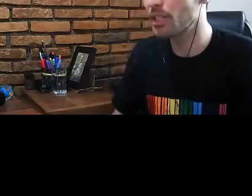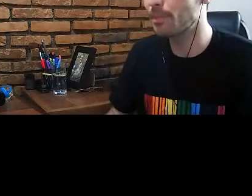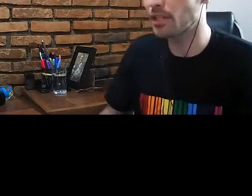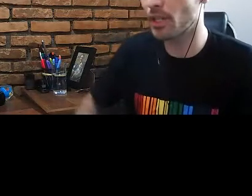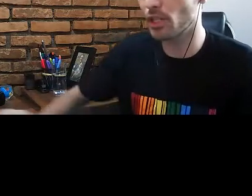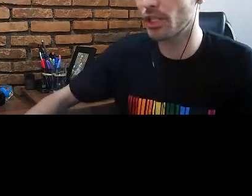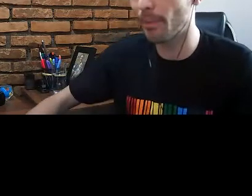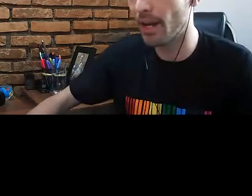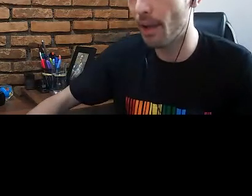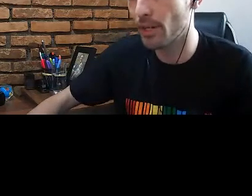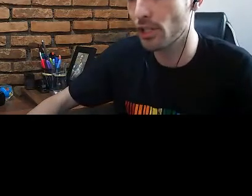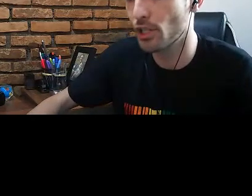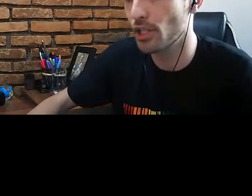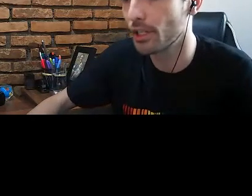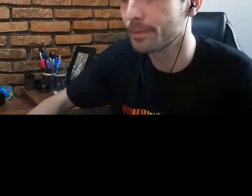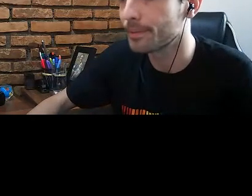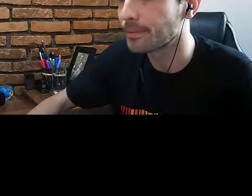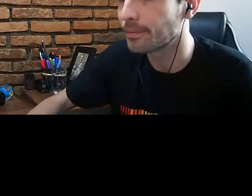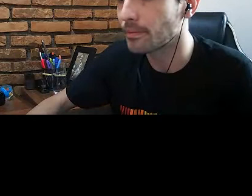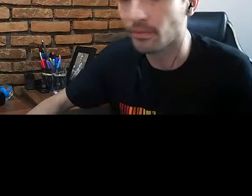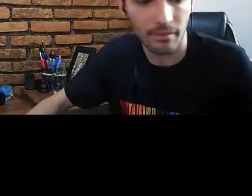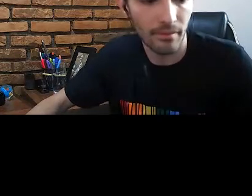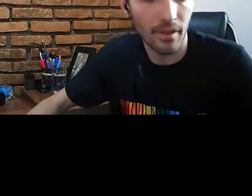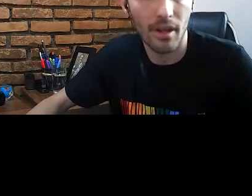bastante espaço para a gente trabalhar, para a gente...